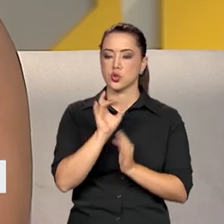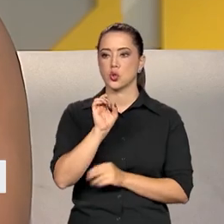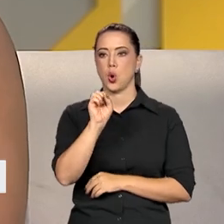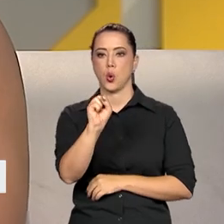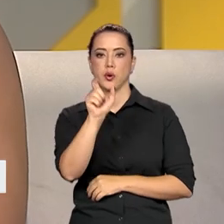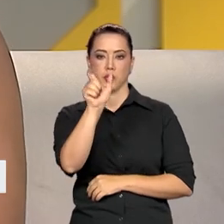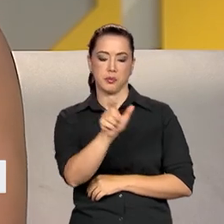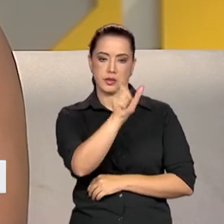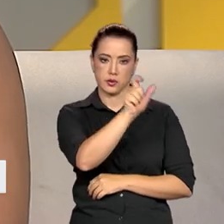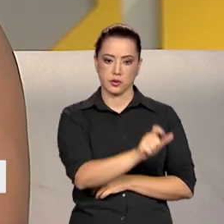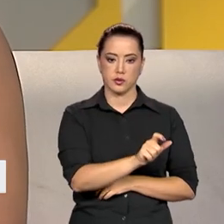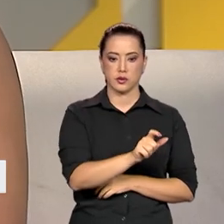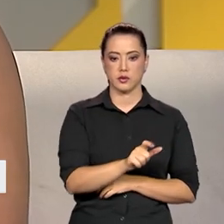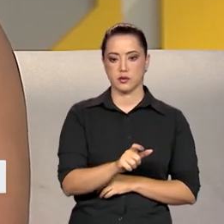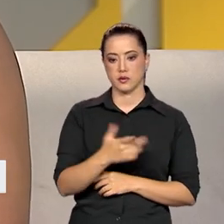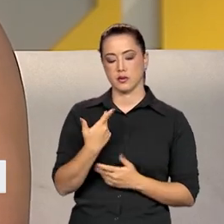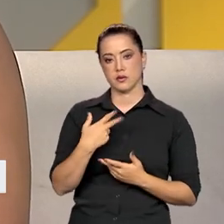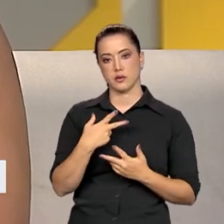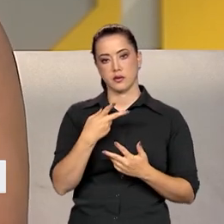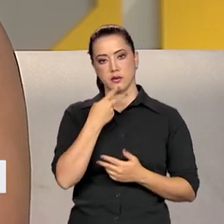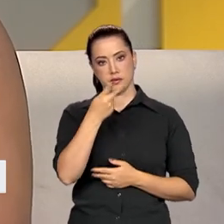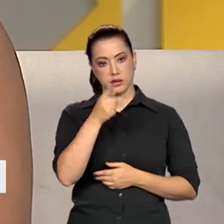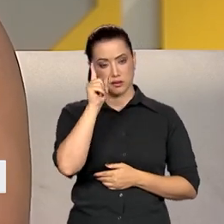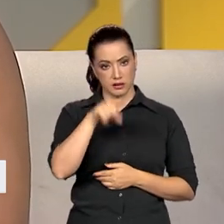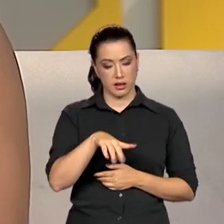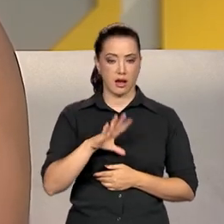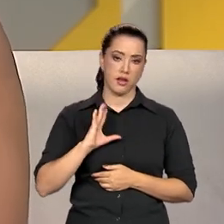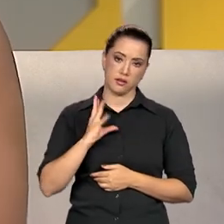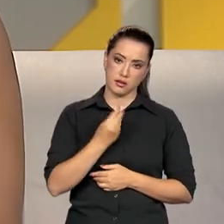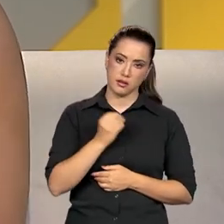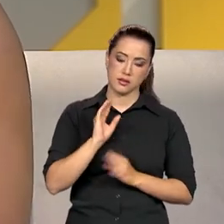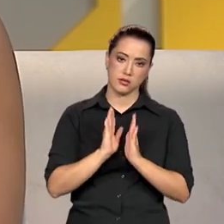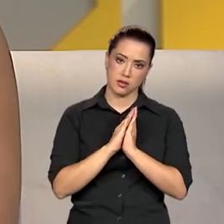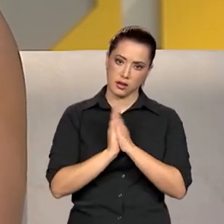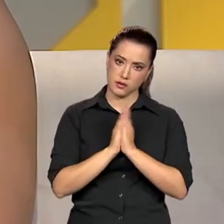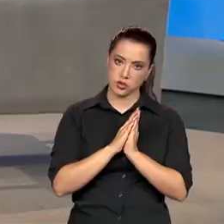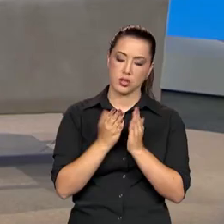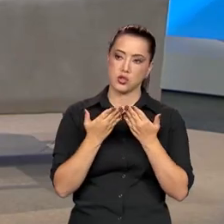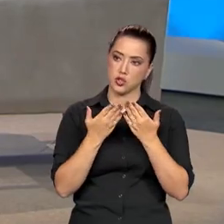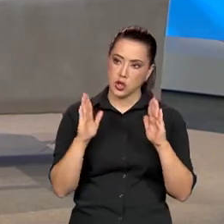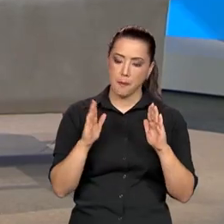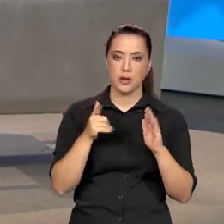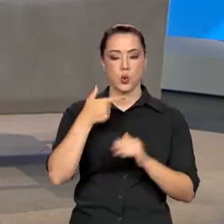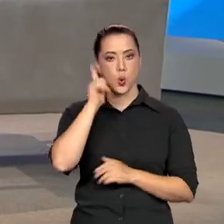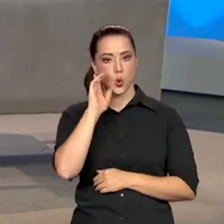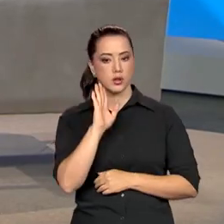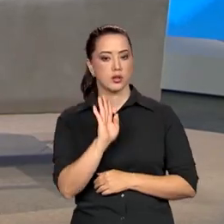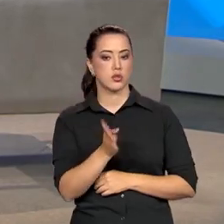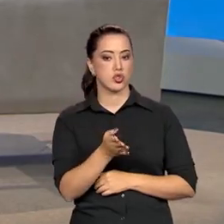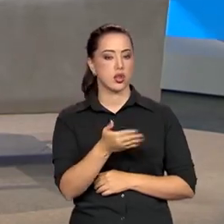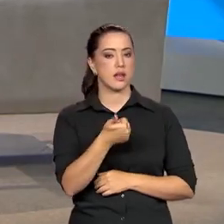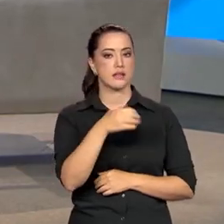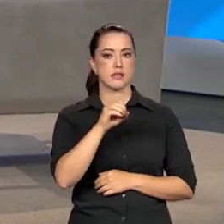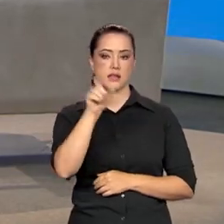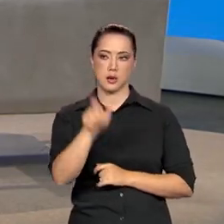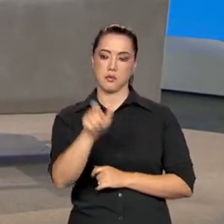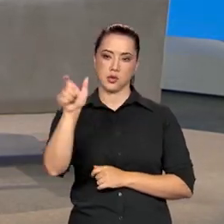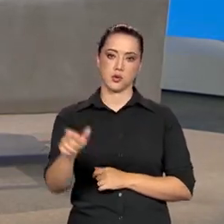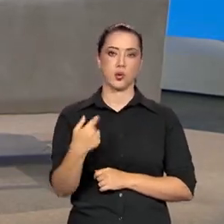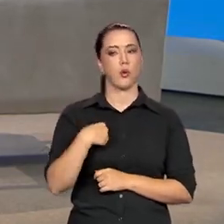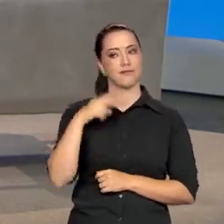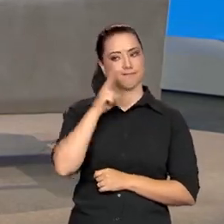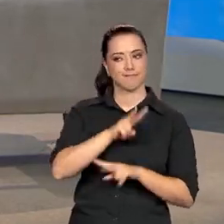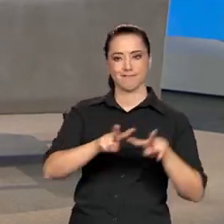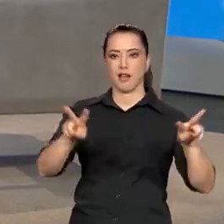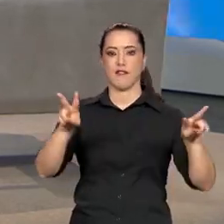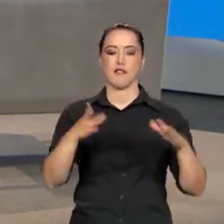que se identificaram como trans ou travestis e nós abrimos e ontem já tínhamos quase 100 pessoas. Acho que eles ficaram